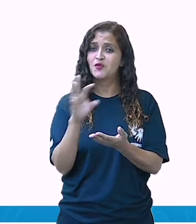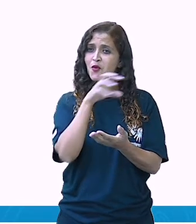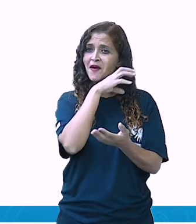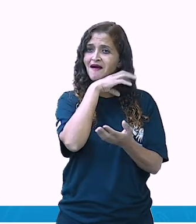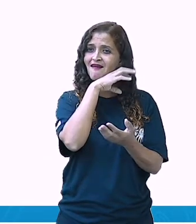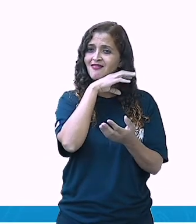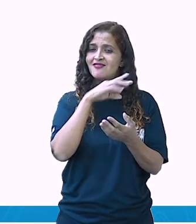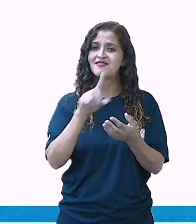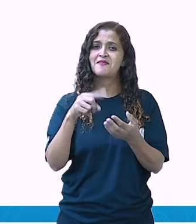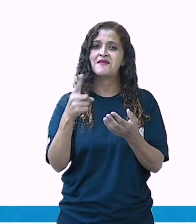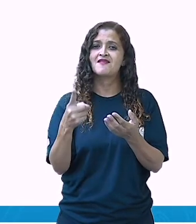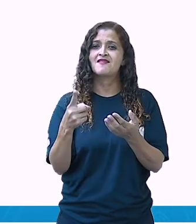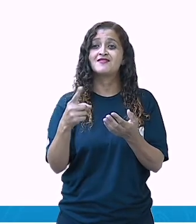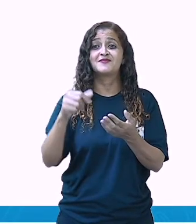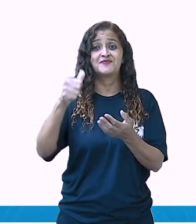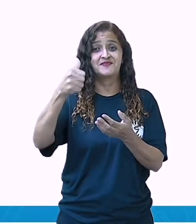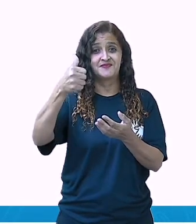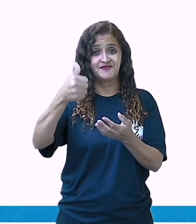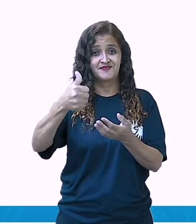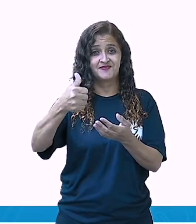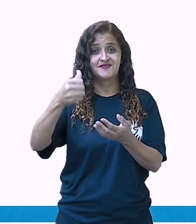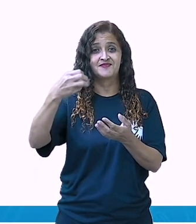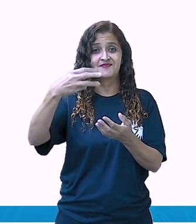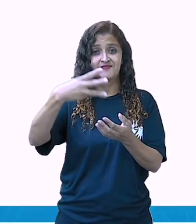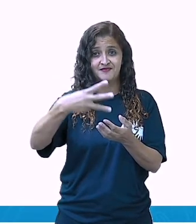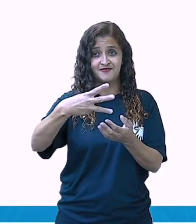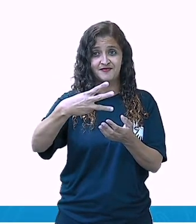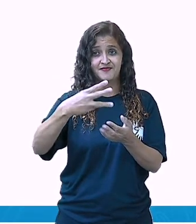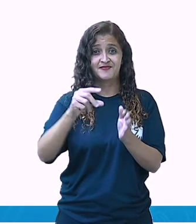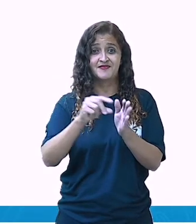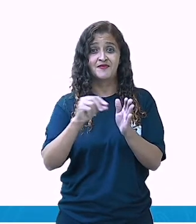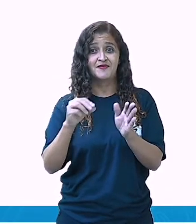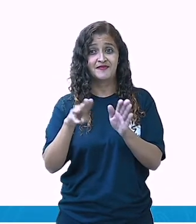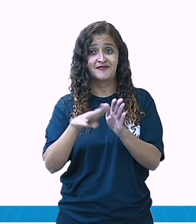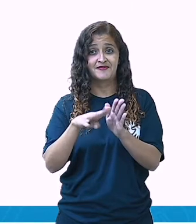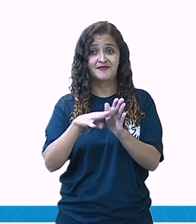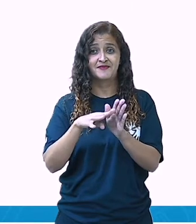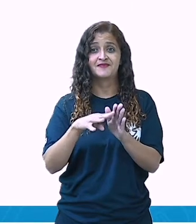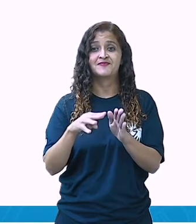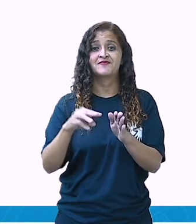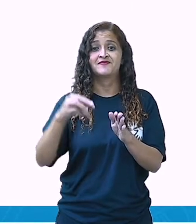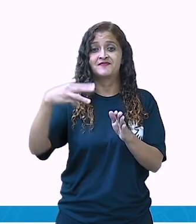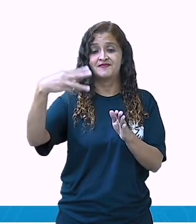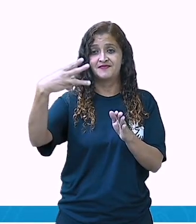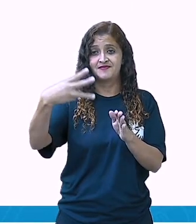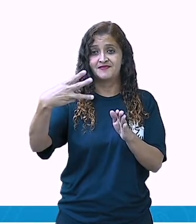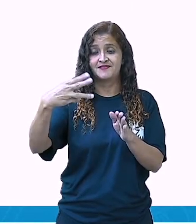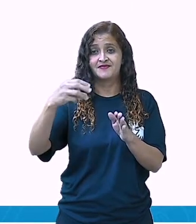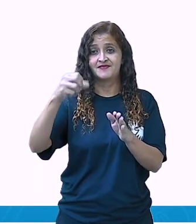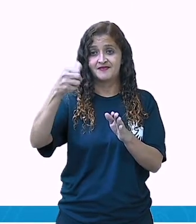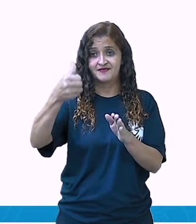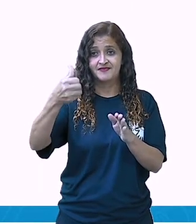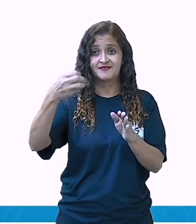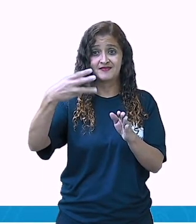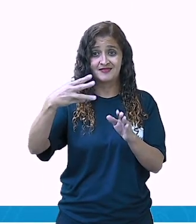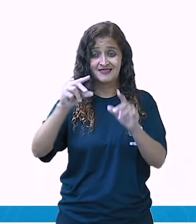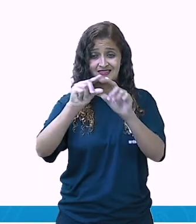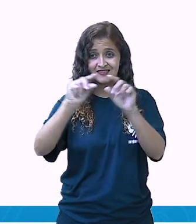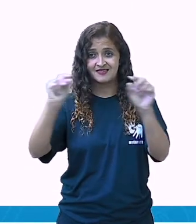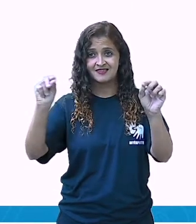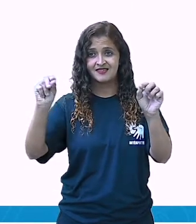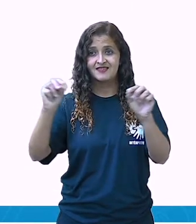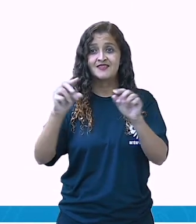primeiro. Treze versos e três estrofes. Porque são treze linhas